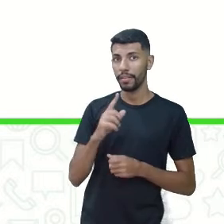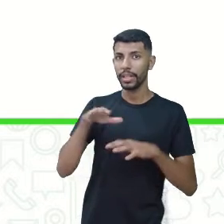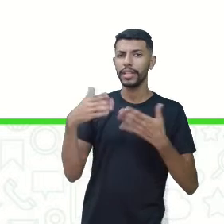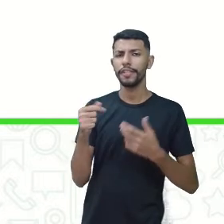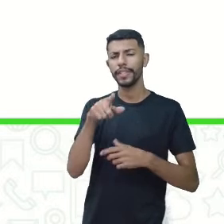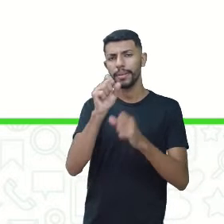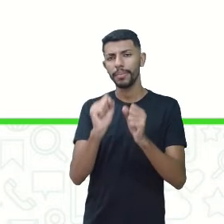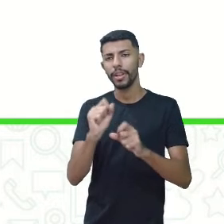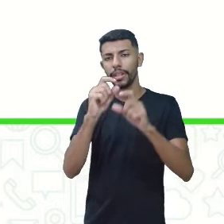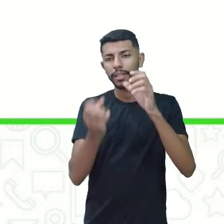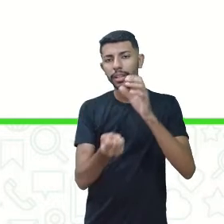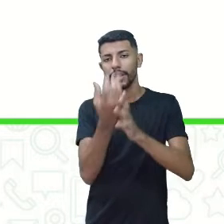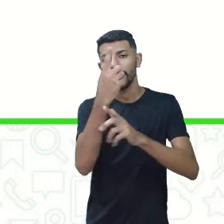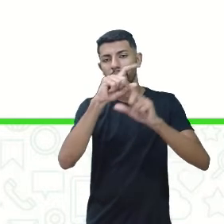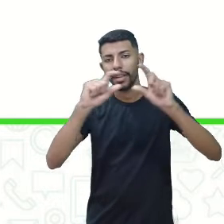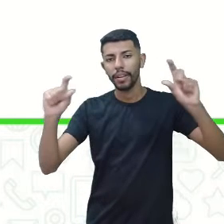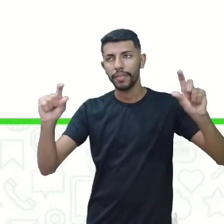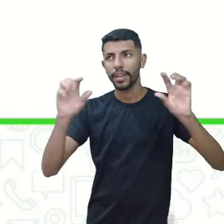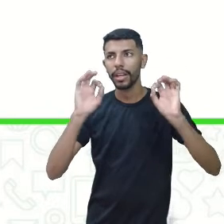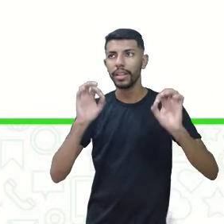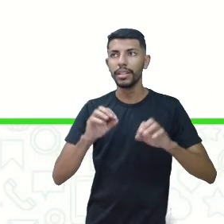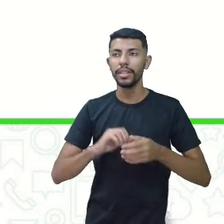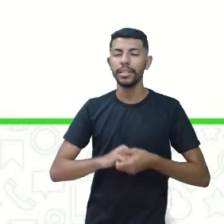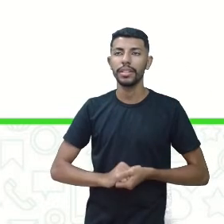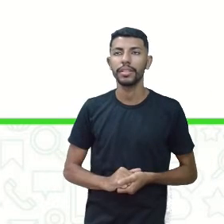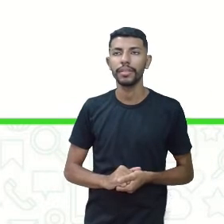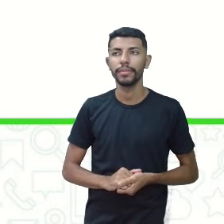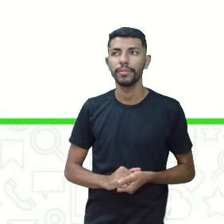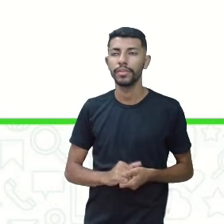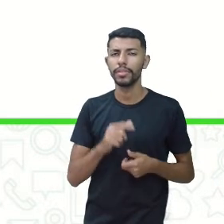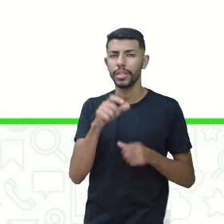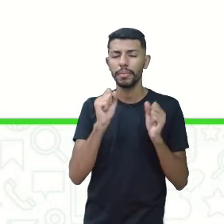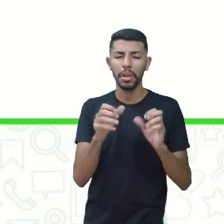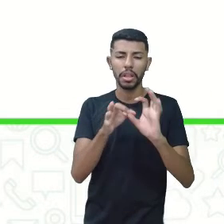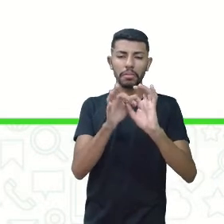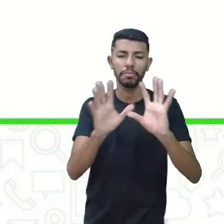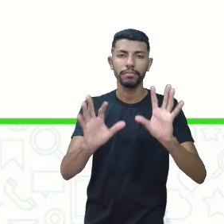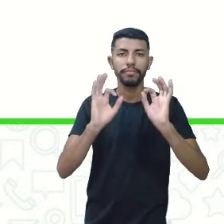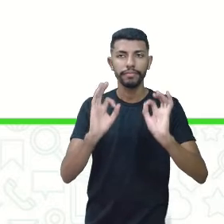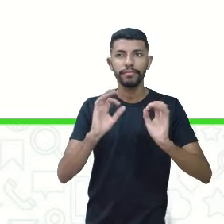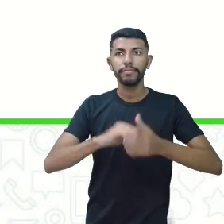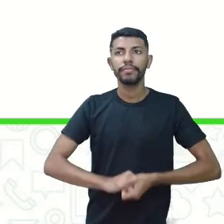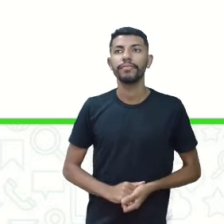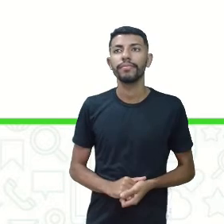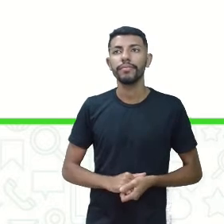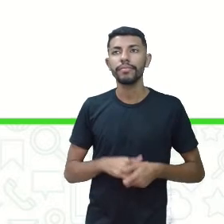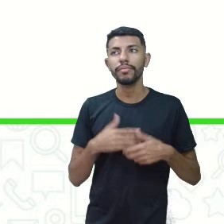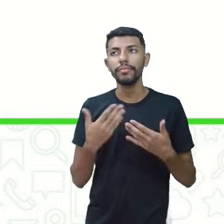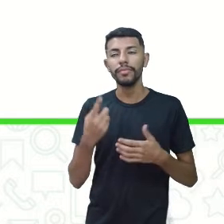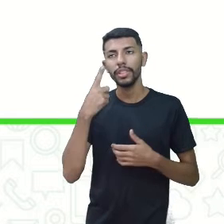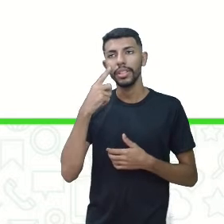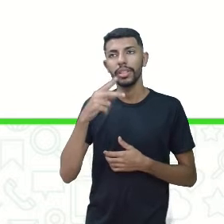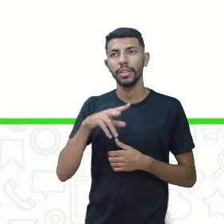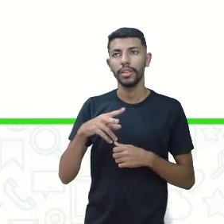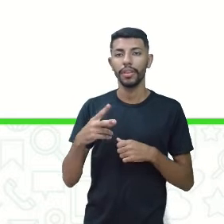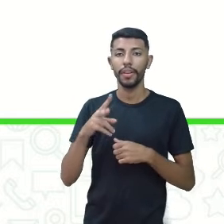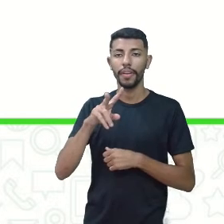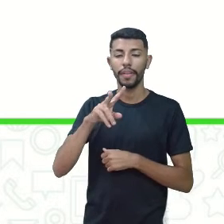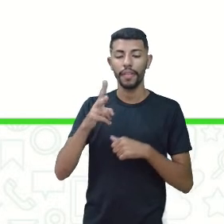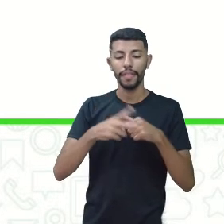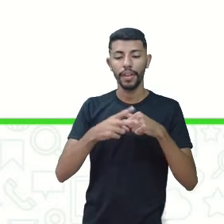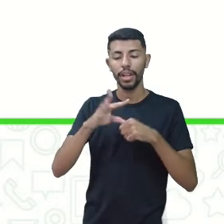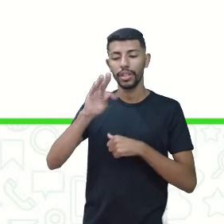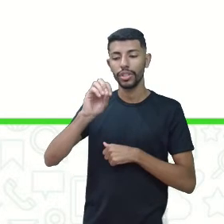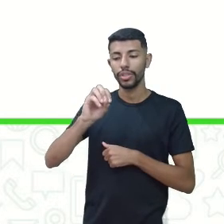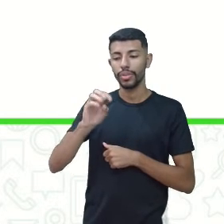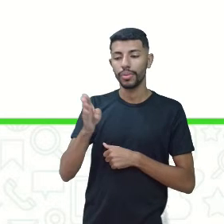montar frases. Ou ele é meu pai. Ele é meu pai. Você fica bem à vontade aí, tá? Vamos lá. No grab to be conjugado aqui, eu vou falar do